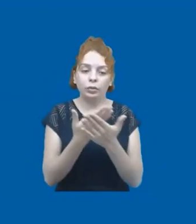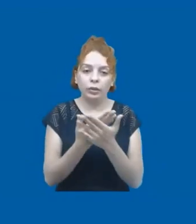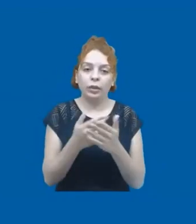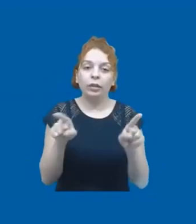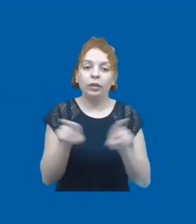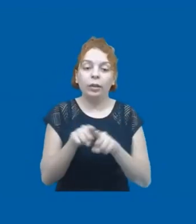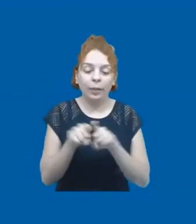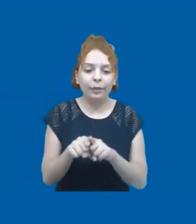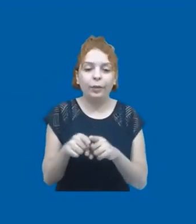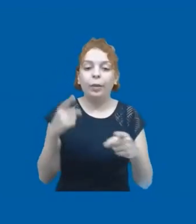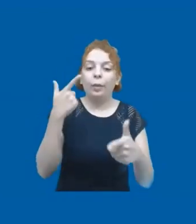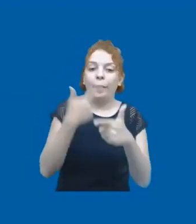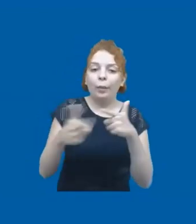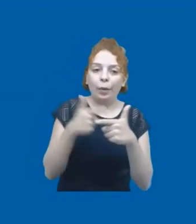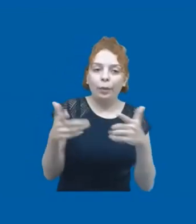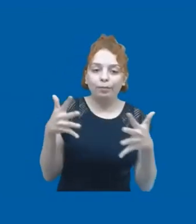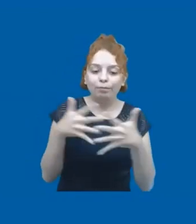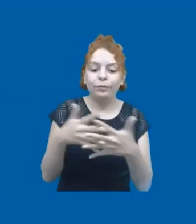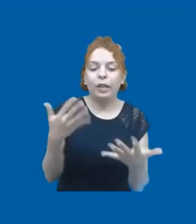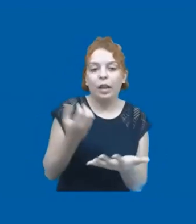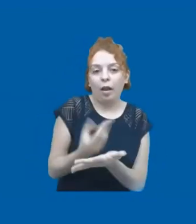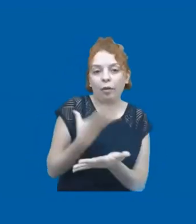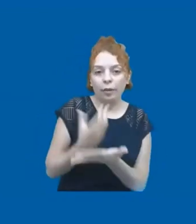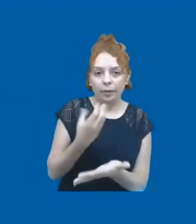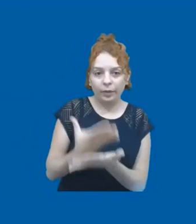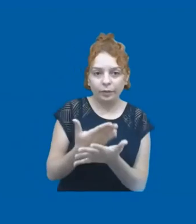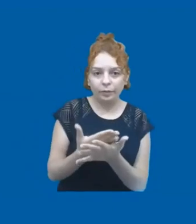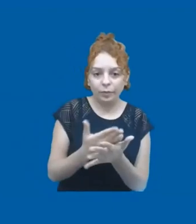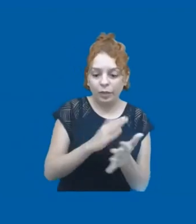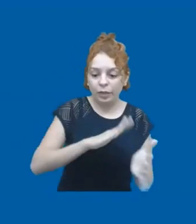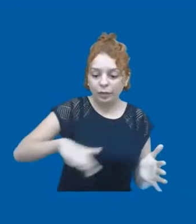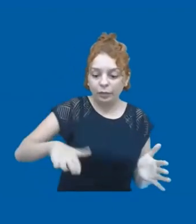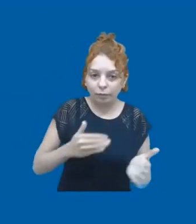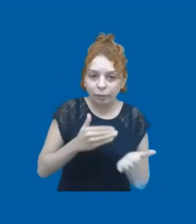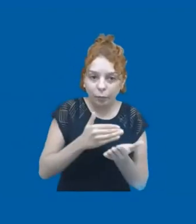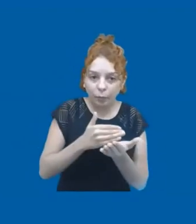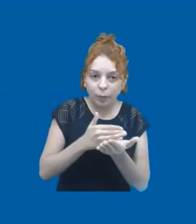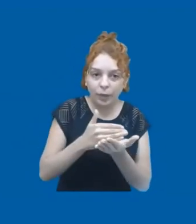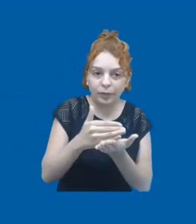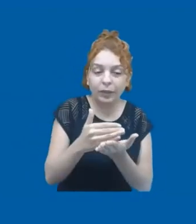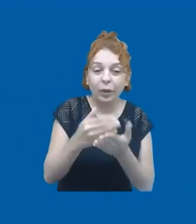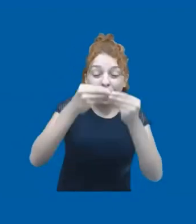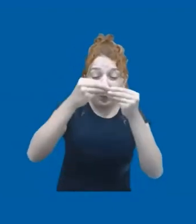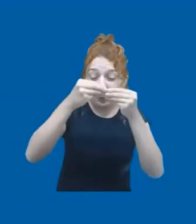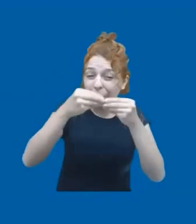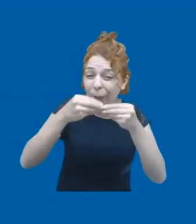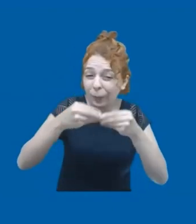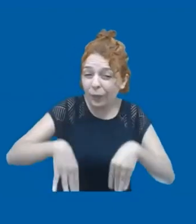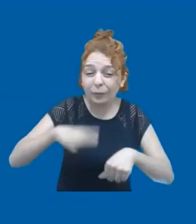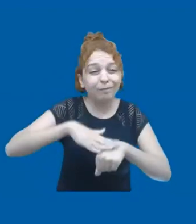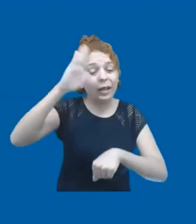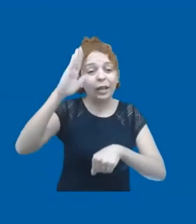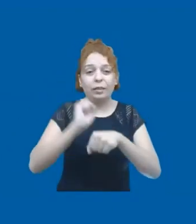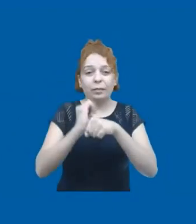alfabetização, nessas crianças na primeira infância, que certamente foram as mais prejudicadas durante a pandemia,